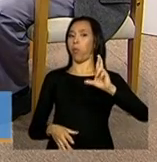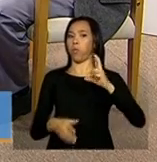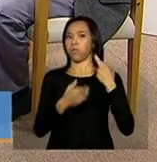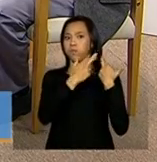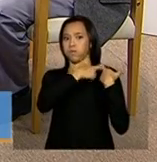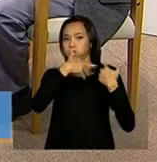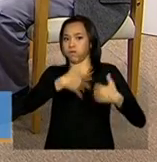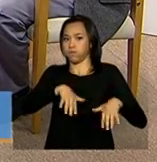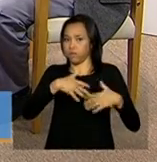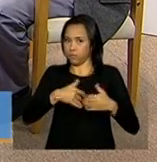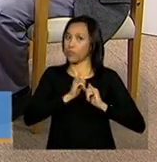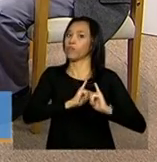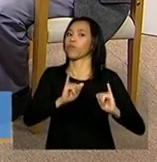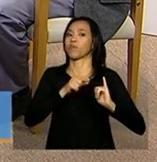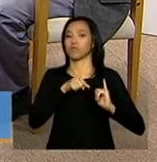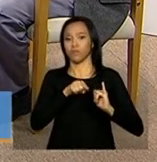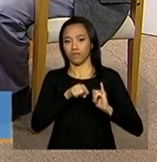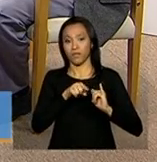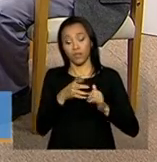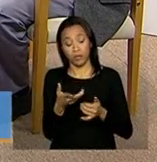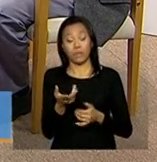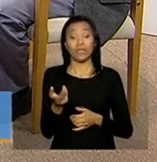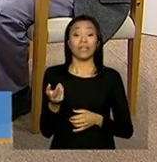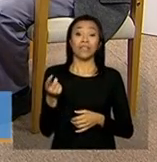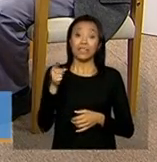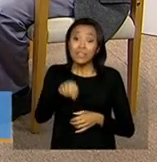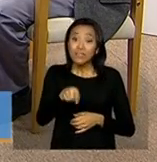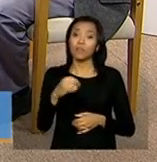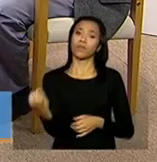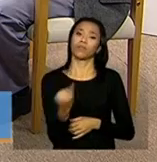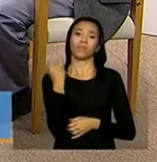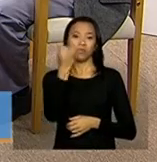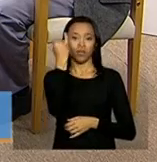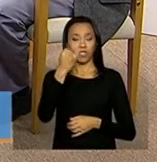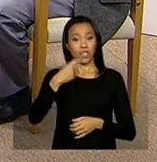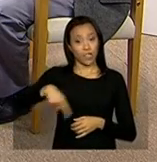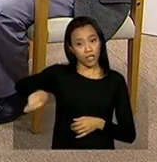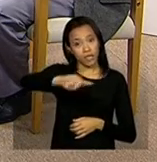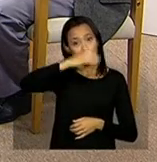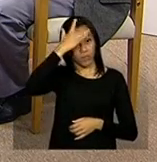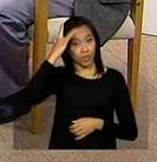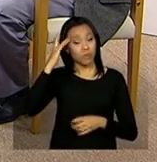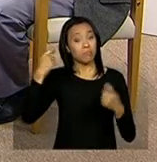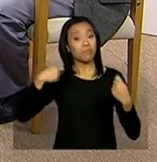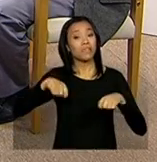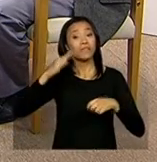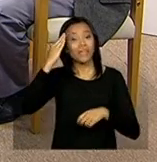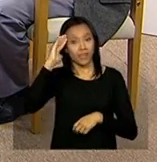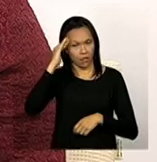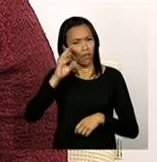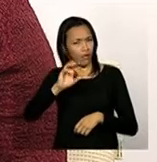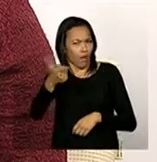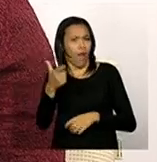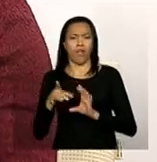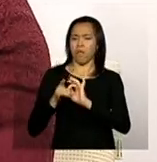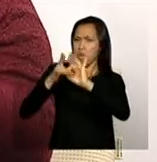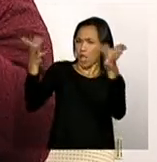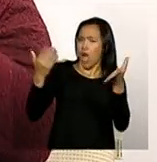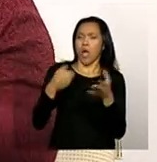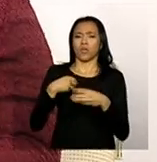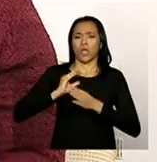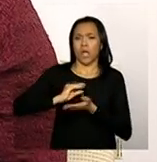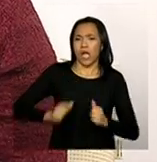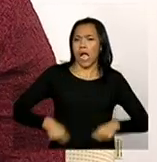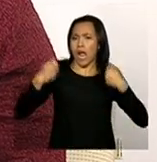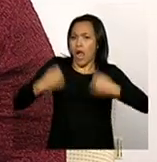com a informação. Então, isso é muito importante que as pessoas entendam. Vai ter muita liberdade para gastar o dinheiro, vai